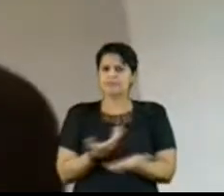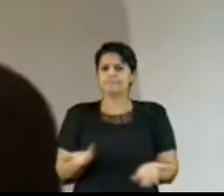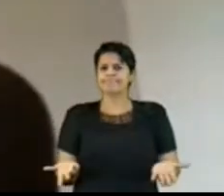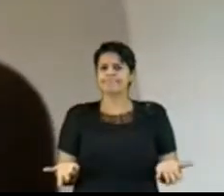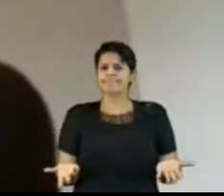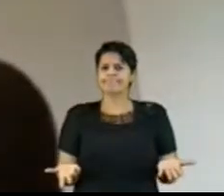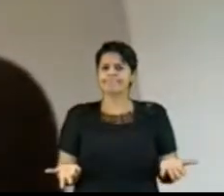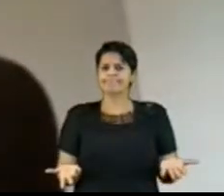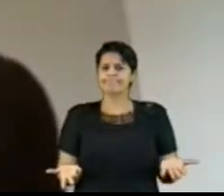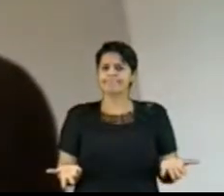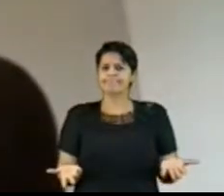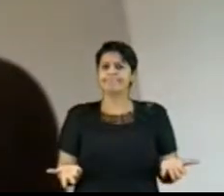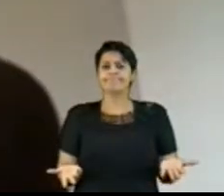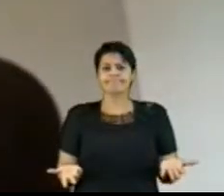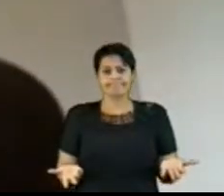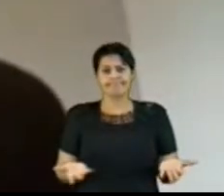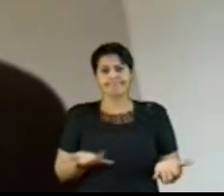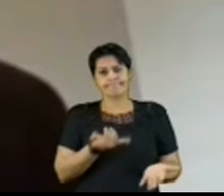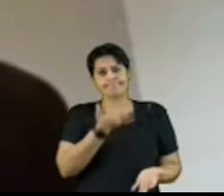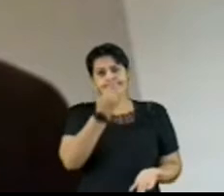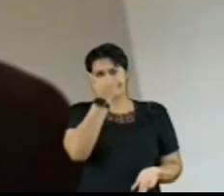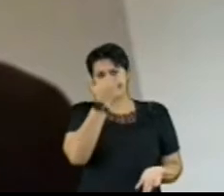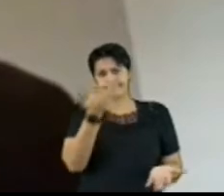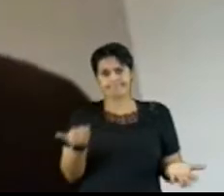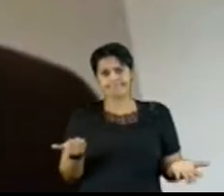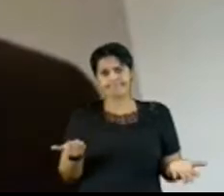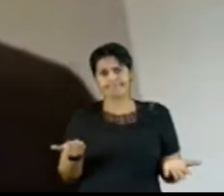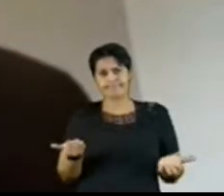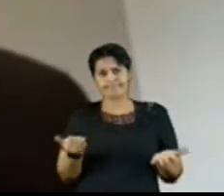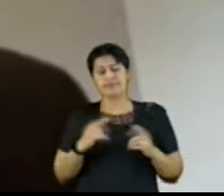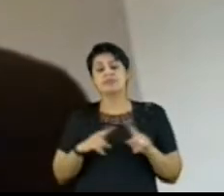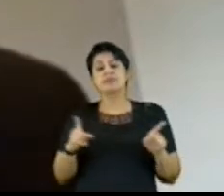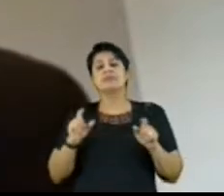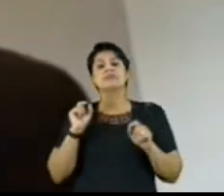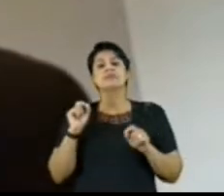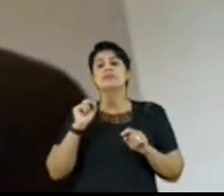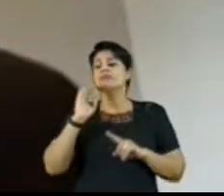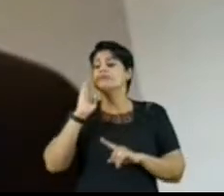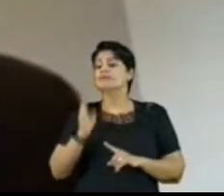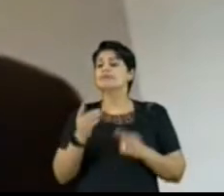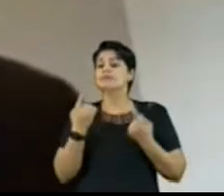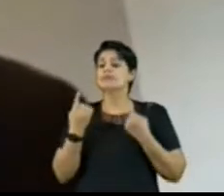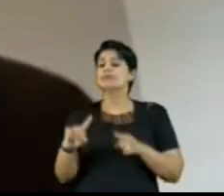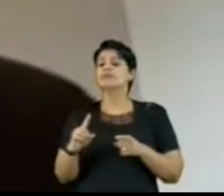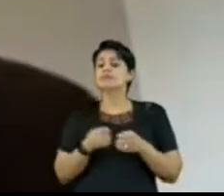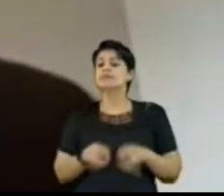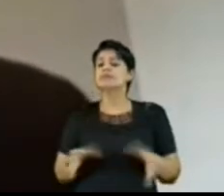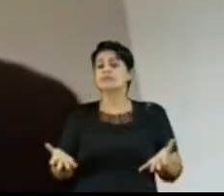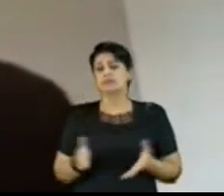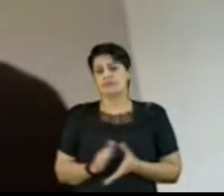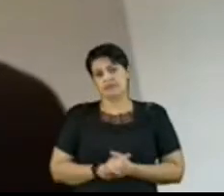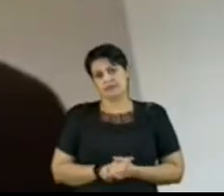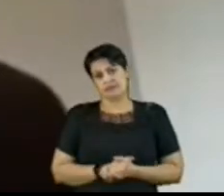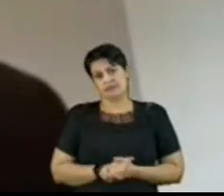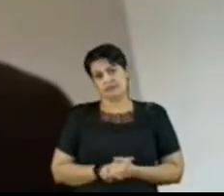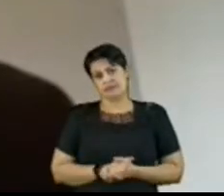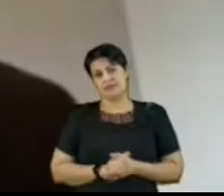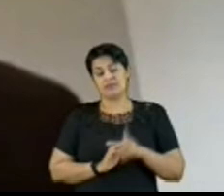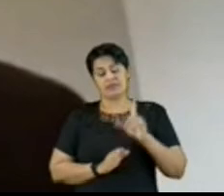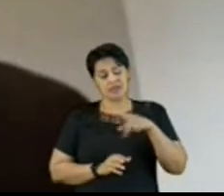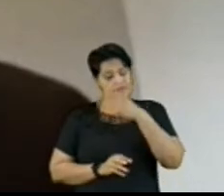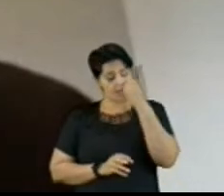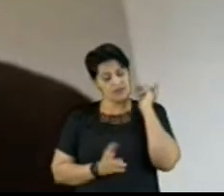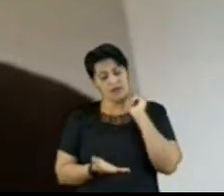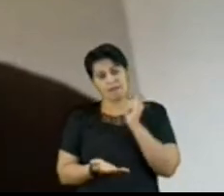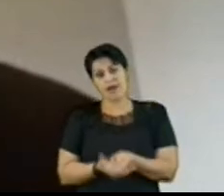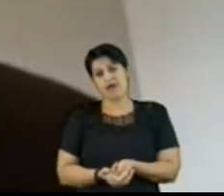em que o maior prejudicado, senhora presidente, o maior prejudicado, como tenho dito aqui, é quem paga